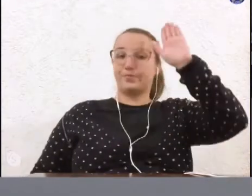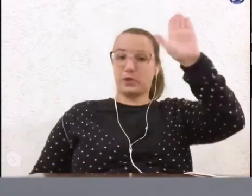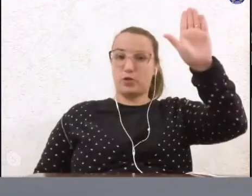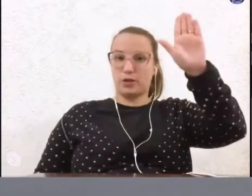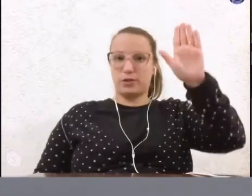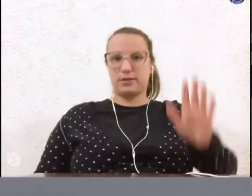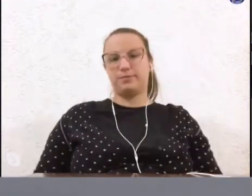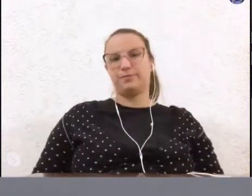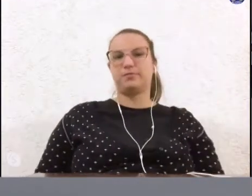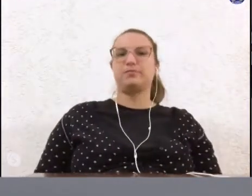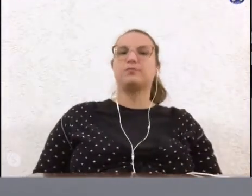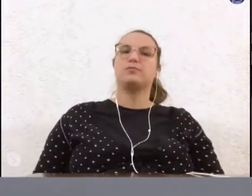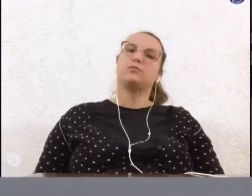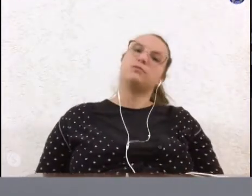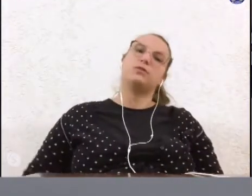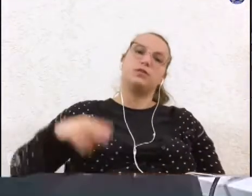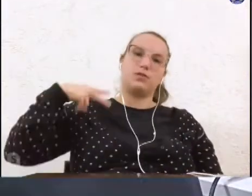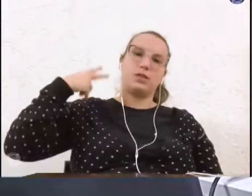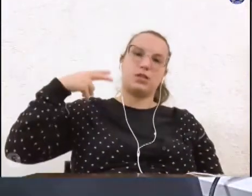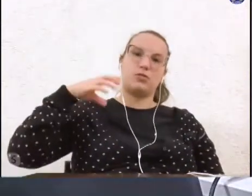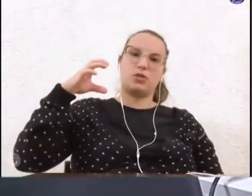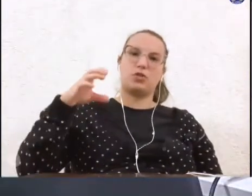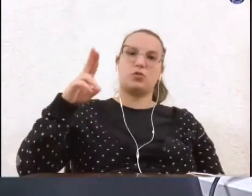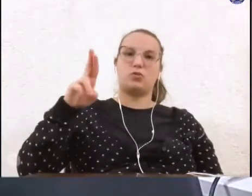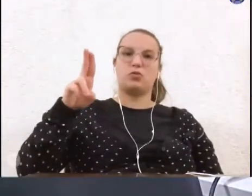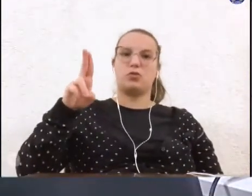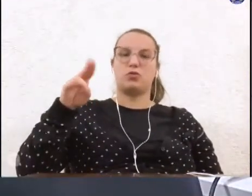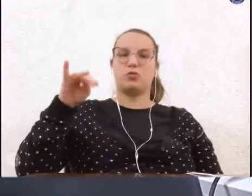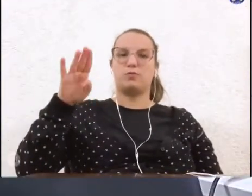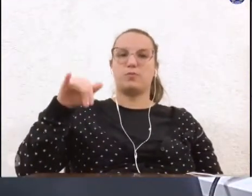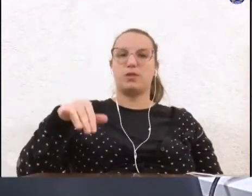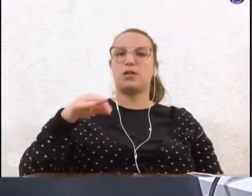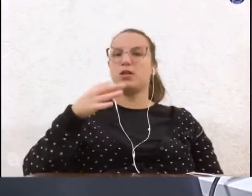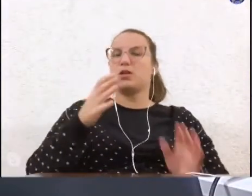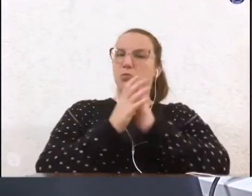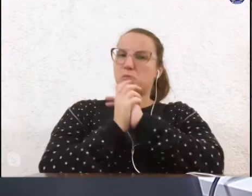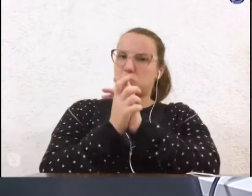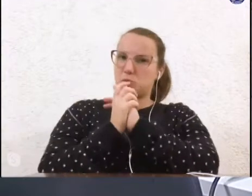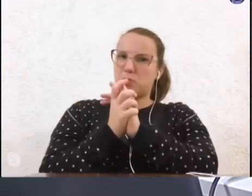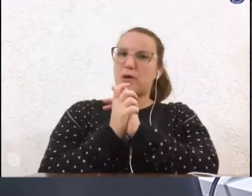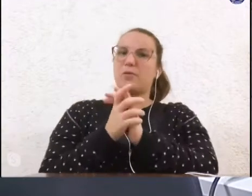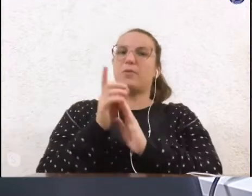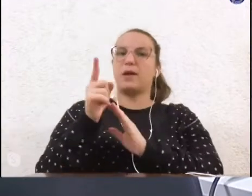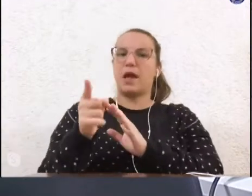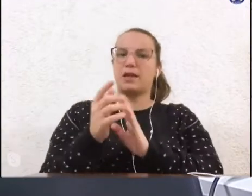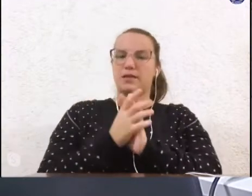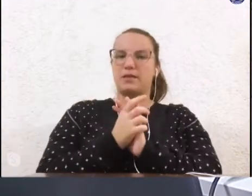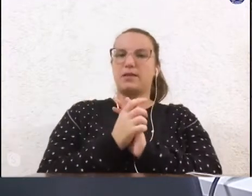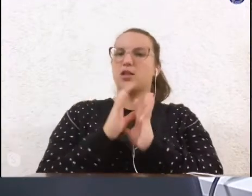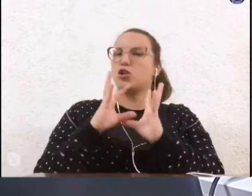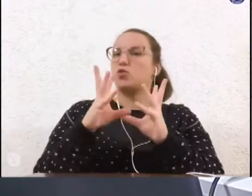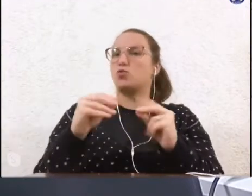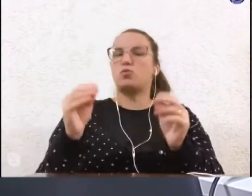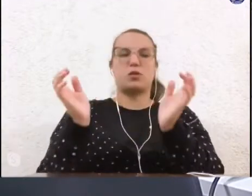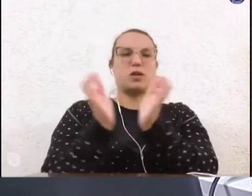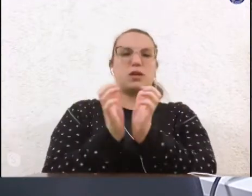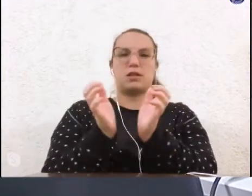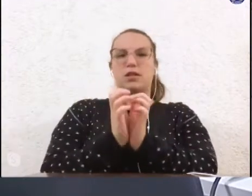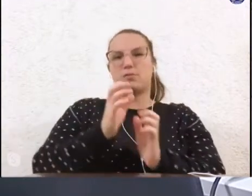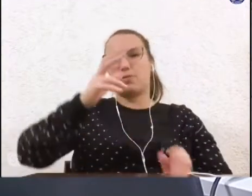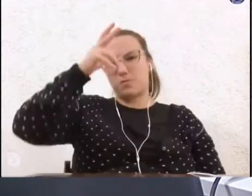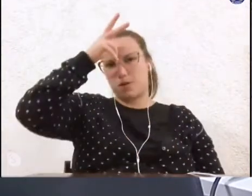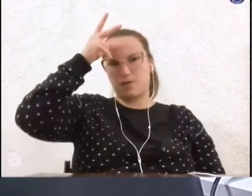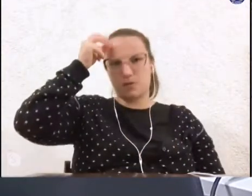Questão de a palavra ao vereador Curumim. Queria comentar ao vereador Laudo, sem dúvida alguma, toda a equipe da prefeitura em nome do prefeito